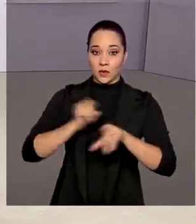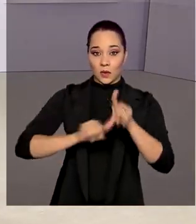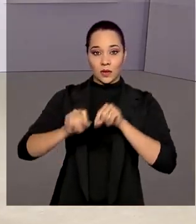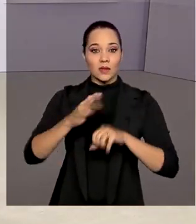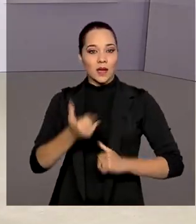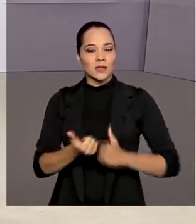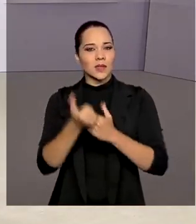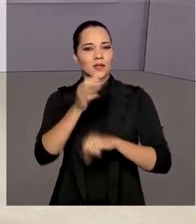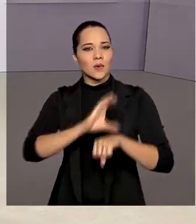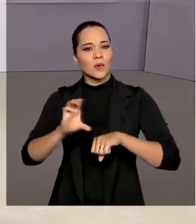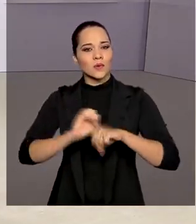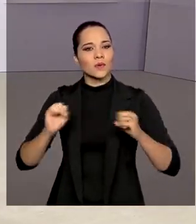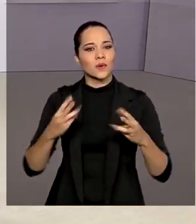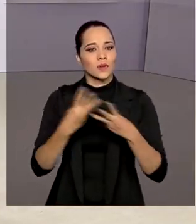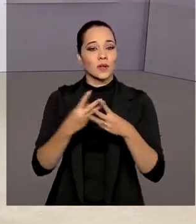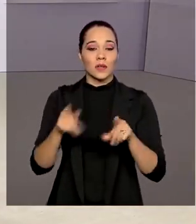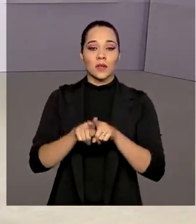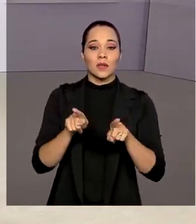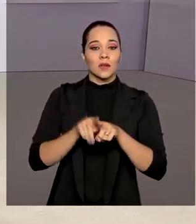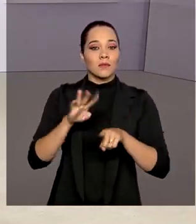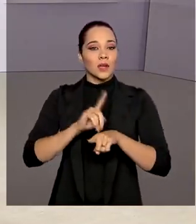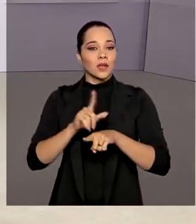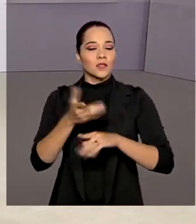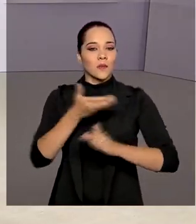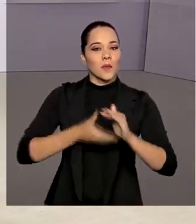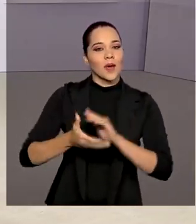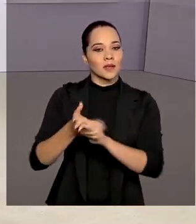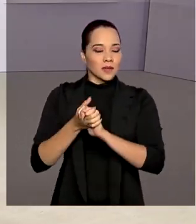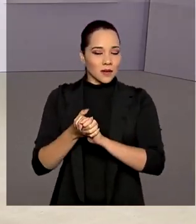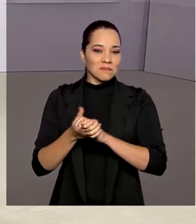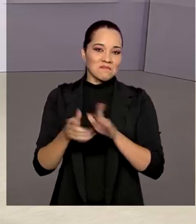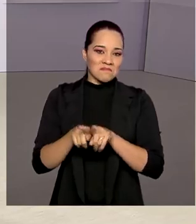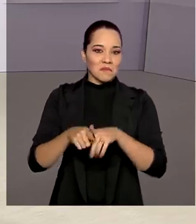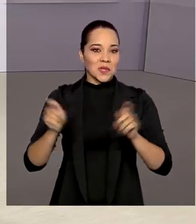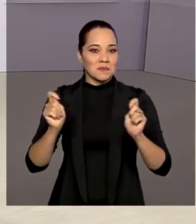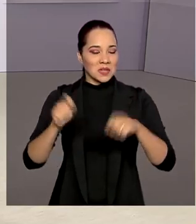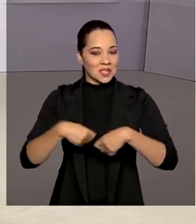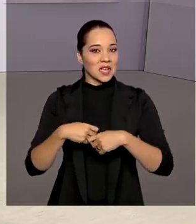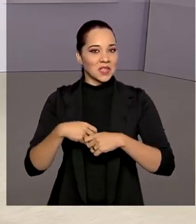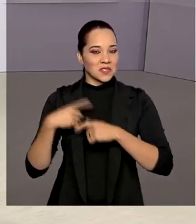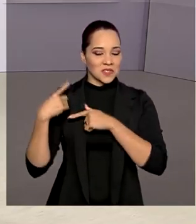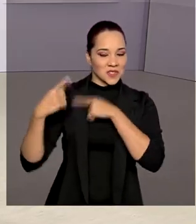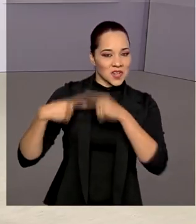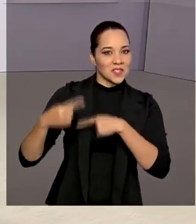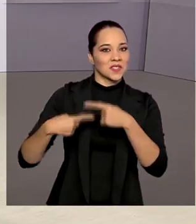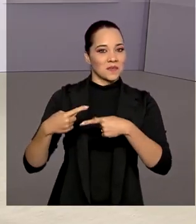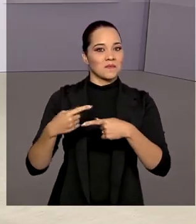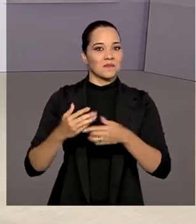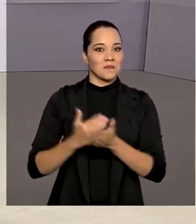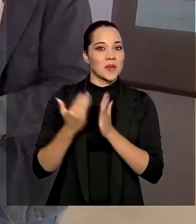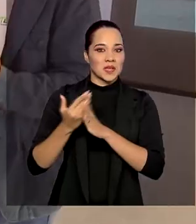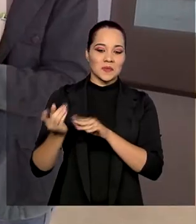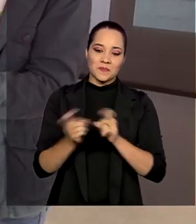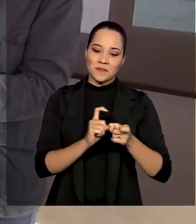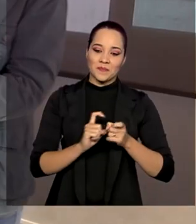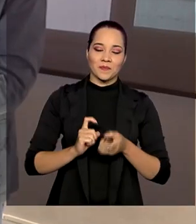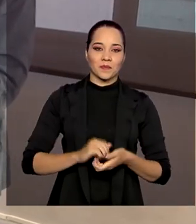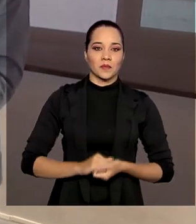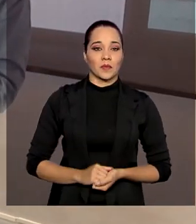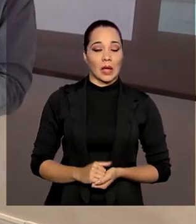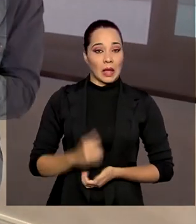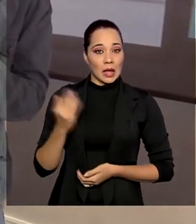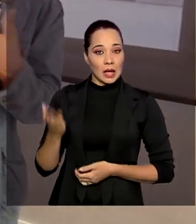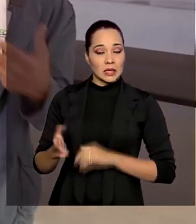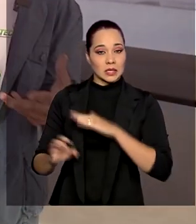acesso a workshops e a rede de mentores e parceiros, além da possibilidade de geração de negócios. Esta